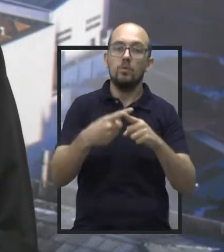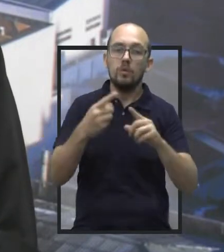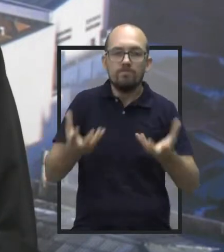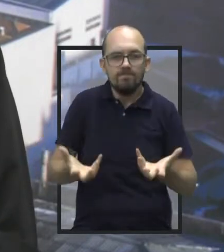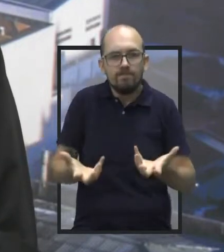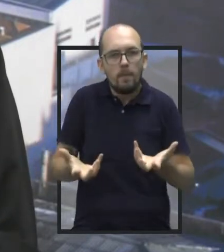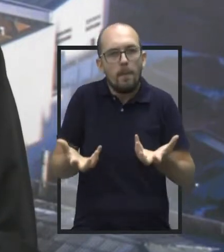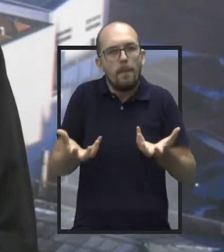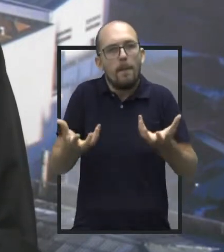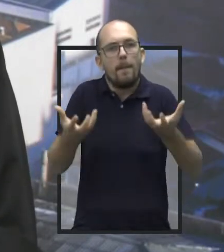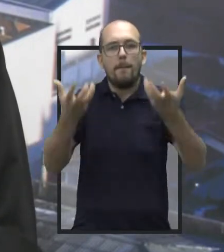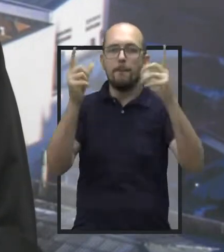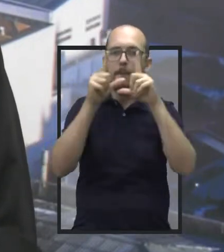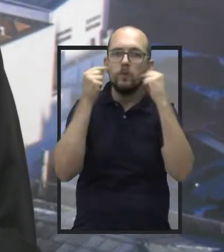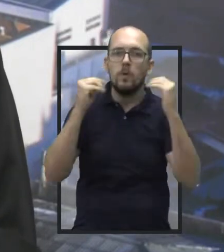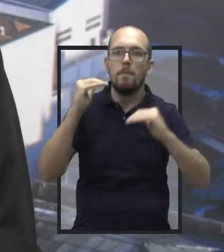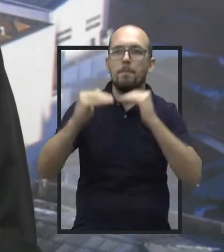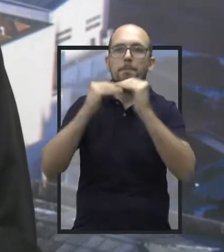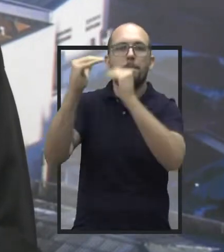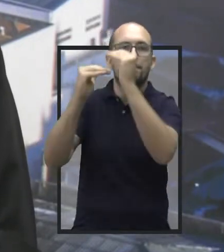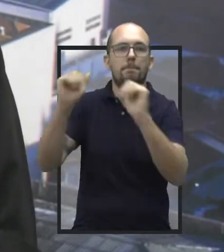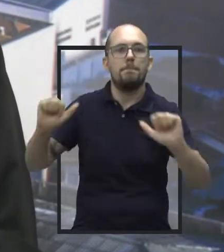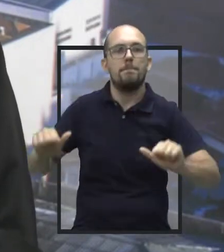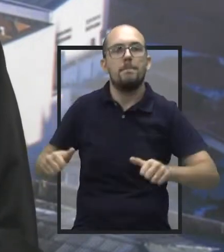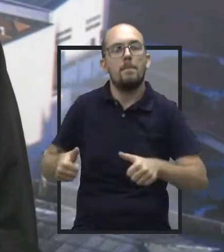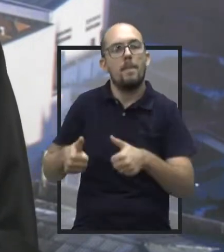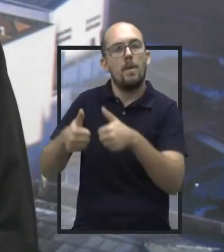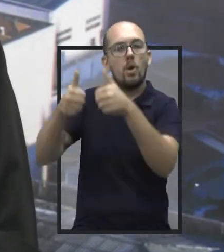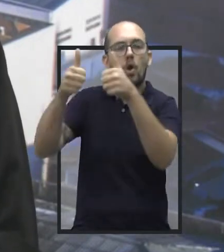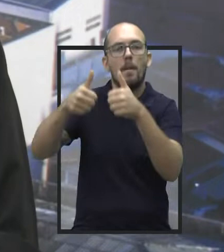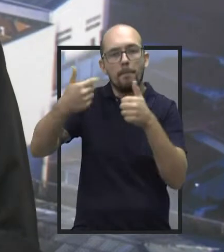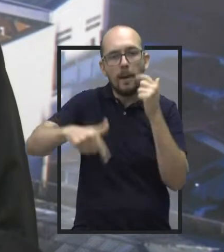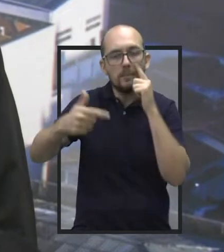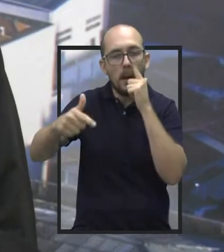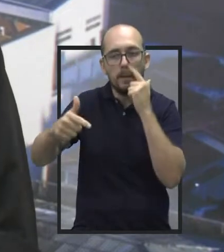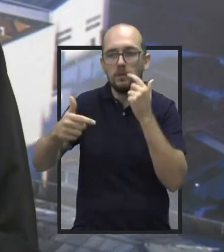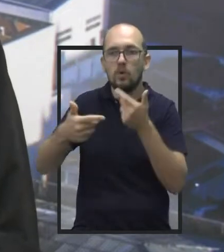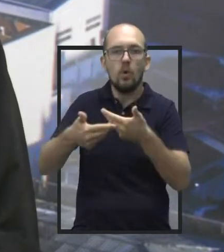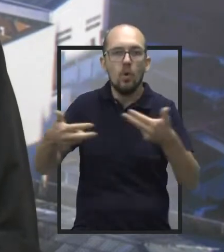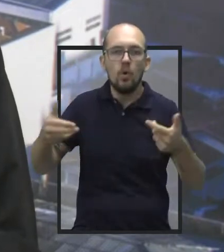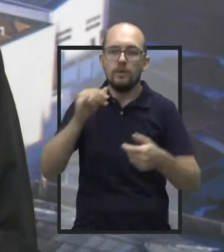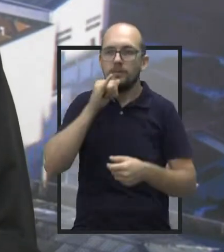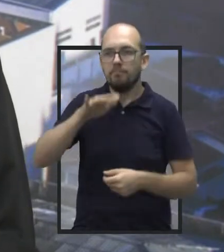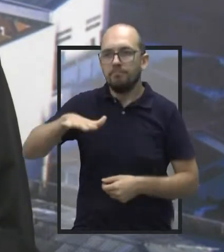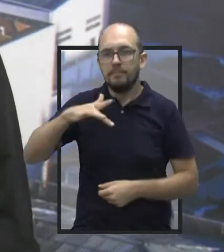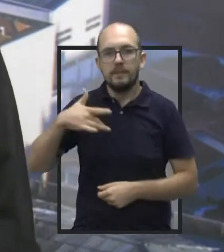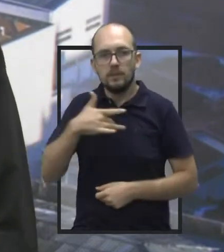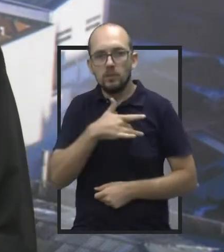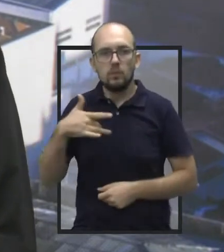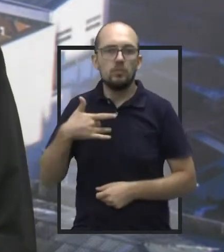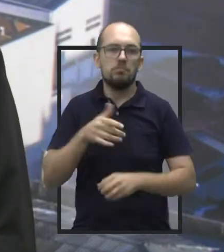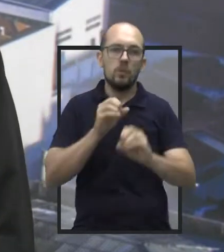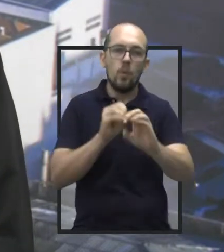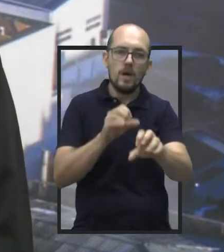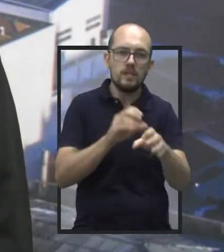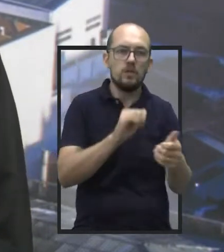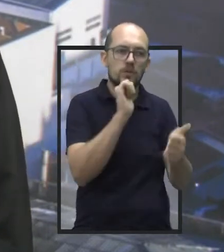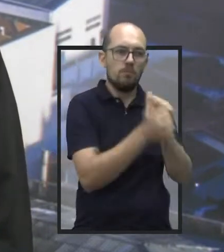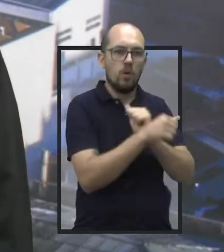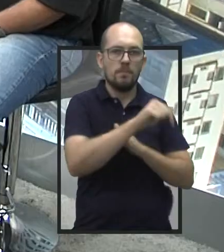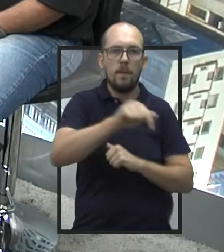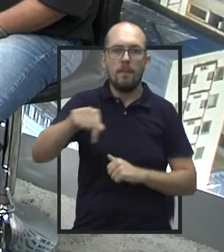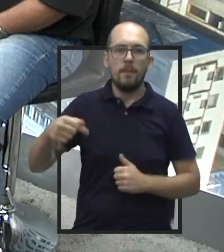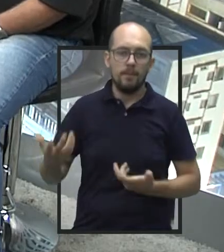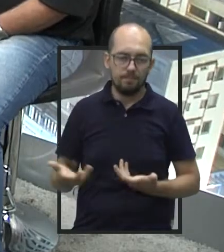num patamar melhor do que está ou tentar melhorar ainda mais em todos os aspectos como saúde, educação, esporte e por aí vai.